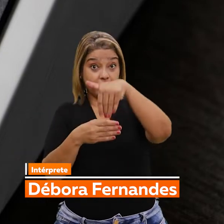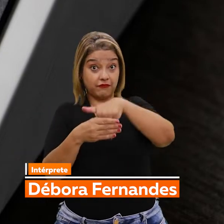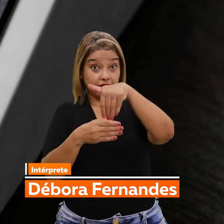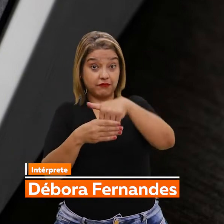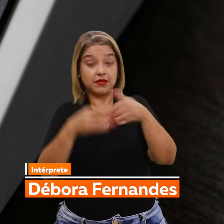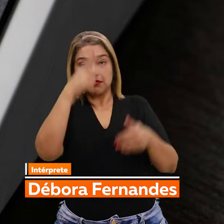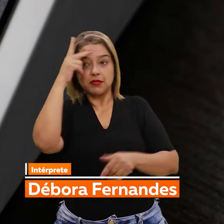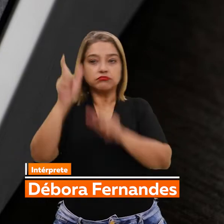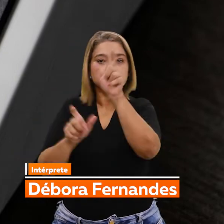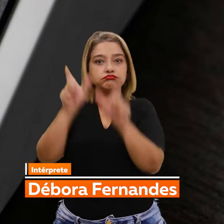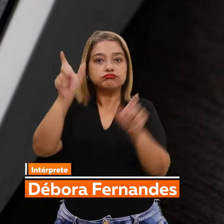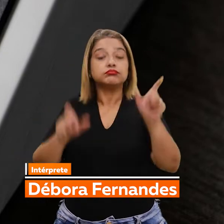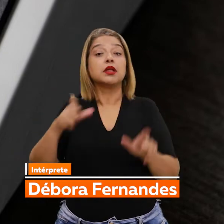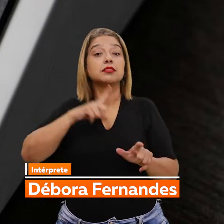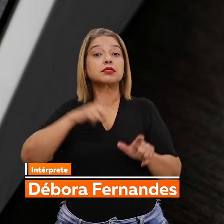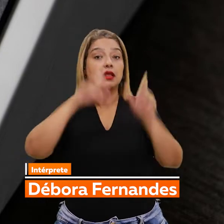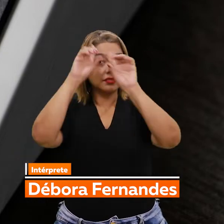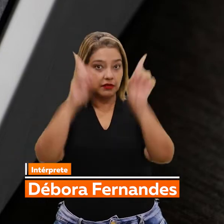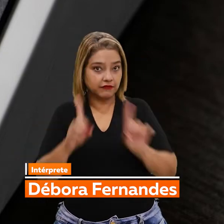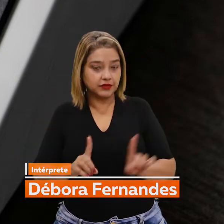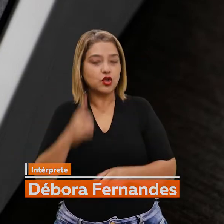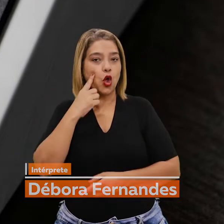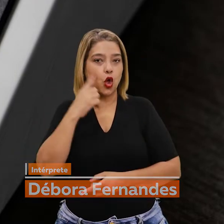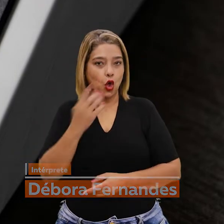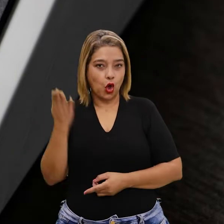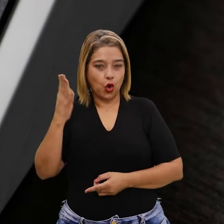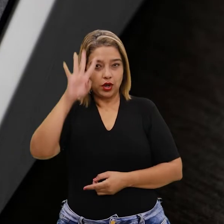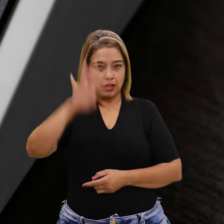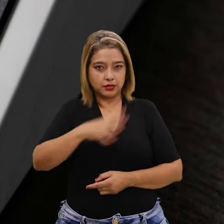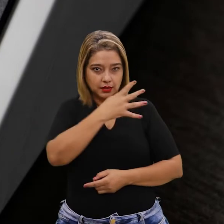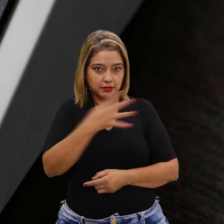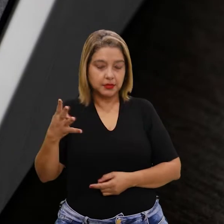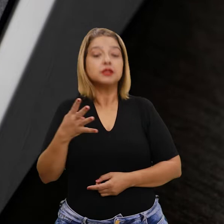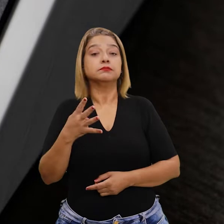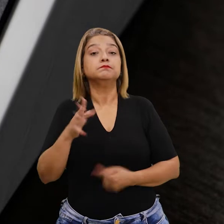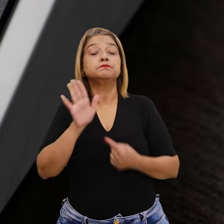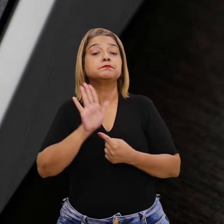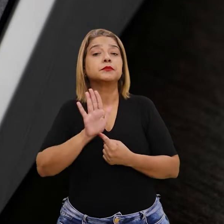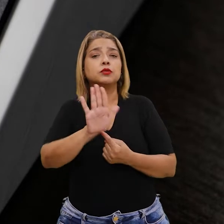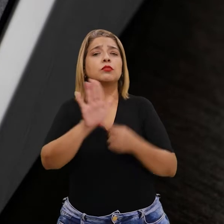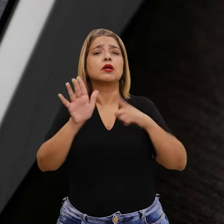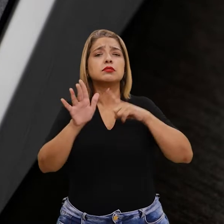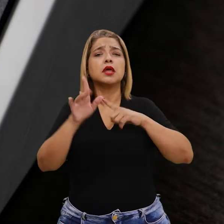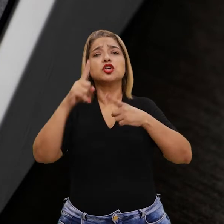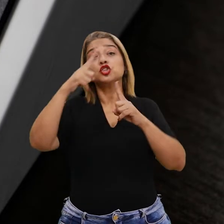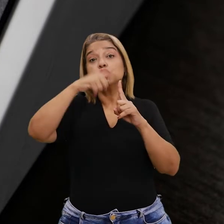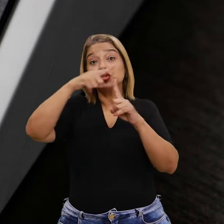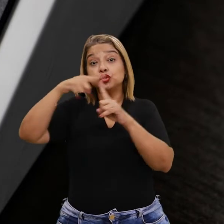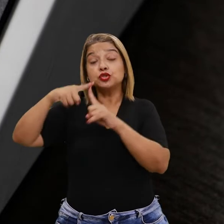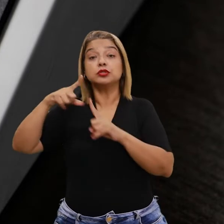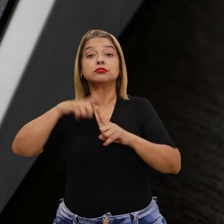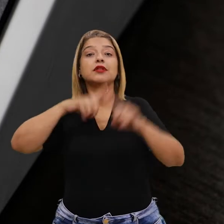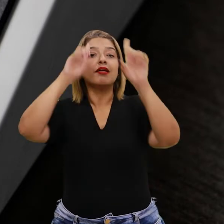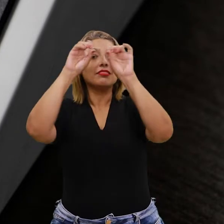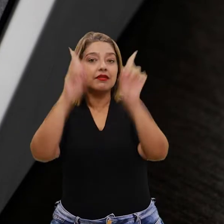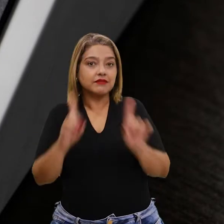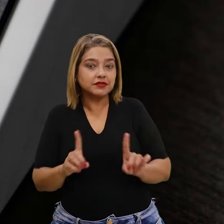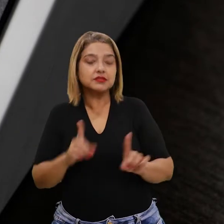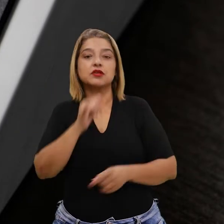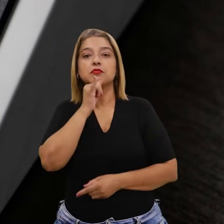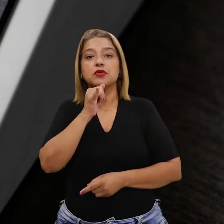deficiência no Brasil. Observem a tabela. Ela mostra os tipos de deficiência.